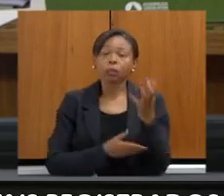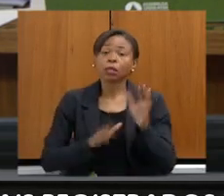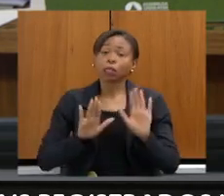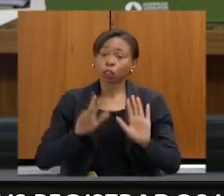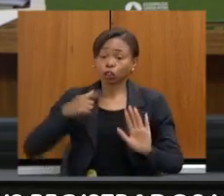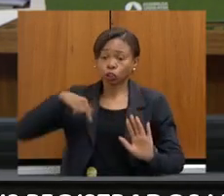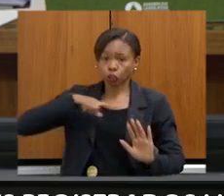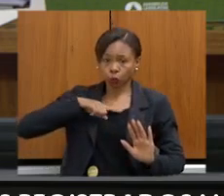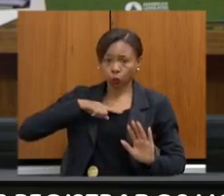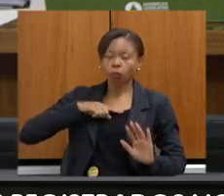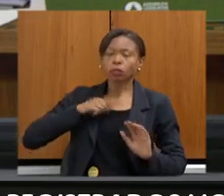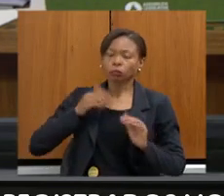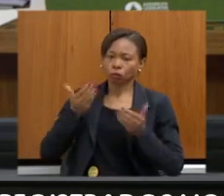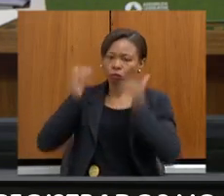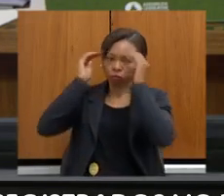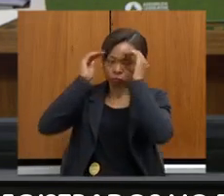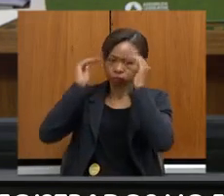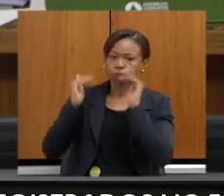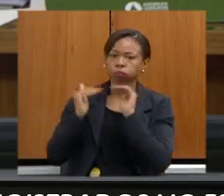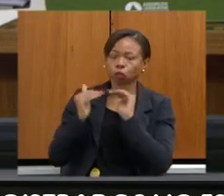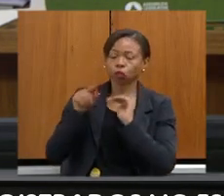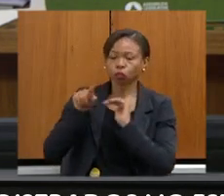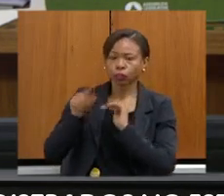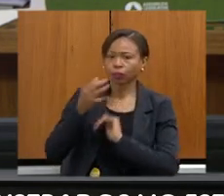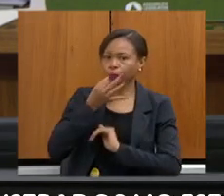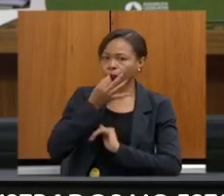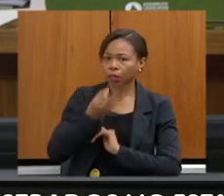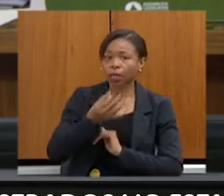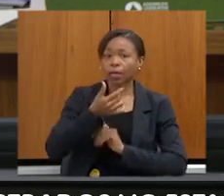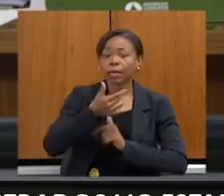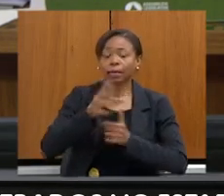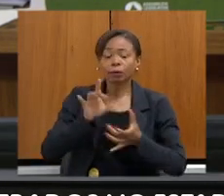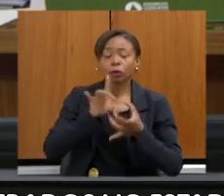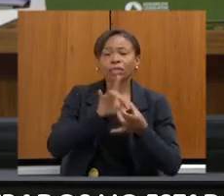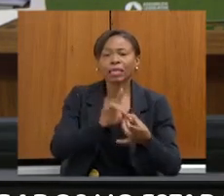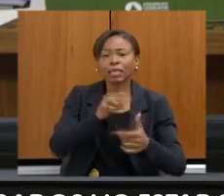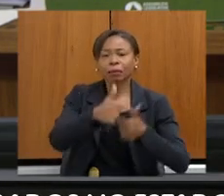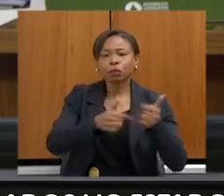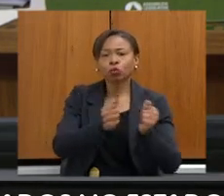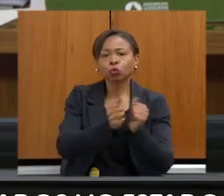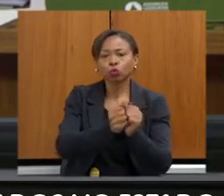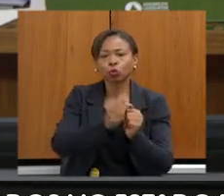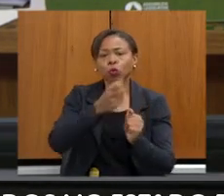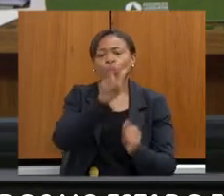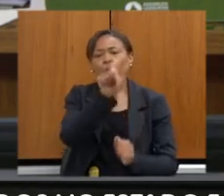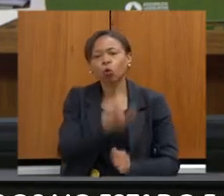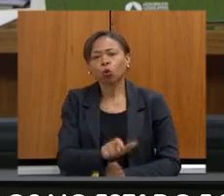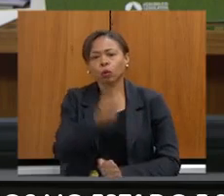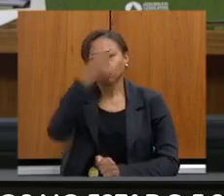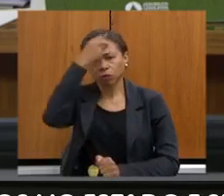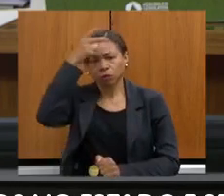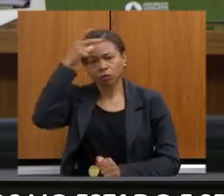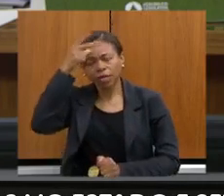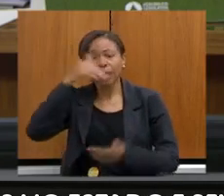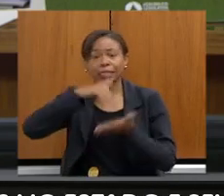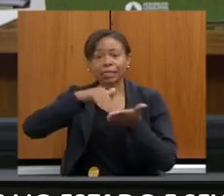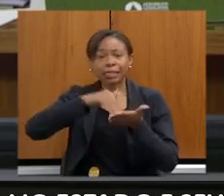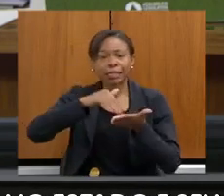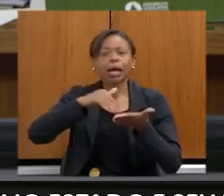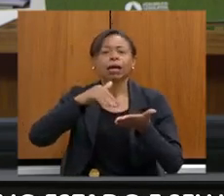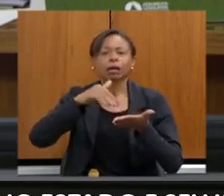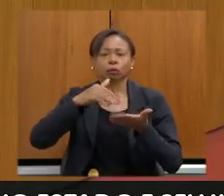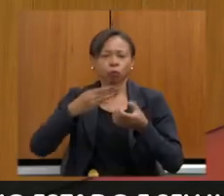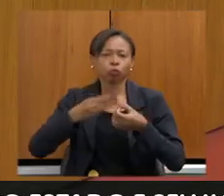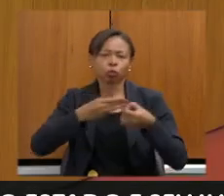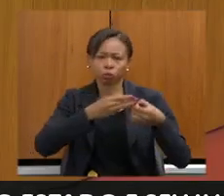sugeriu também, trabalhar com os prefeitos, com os secretários municipais de meio ambiente, para que a gente possa ter um acompanhamento mais